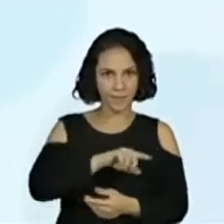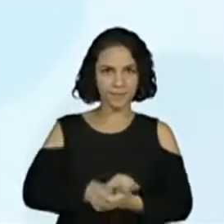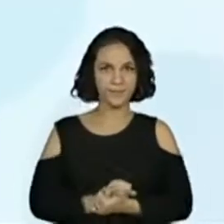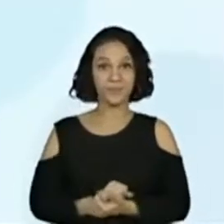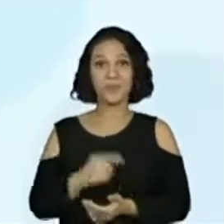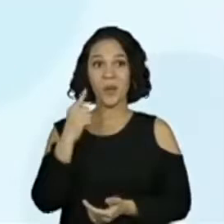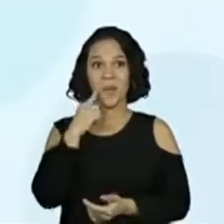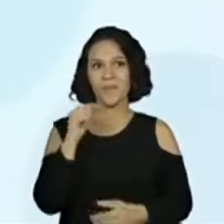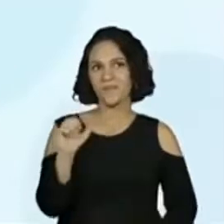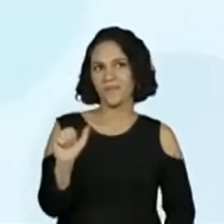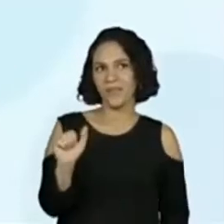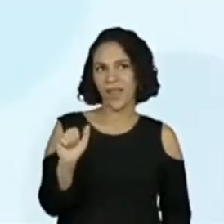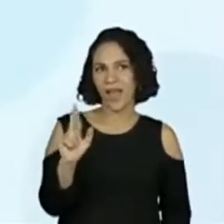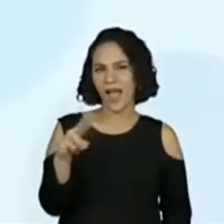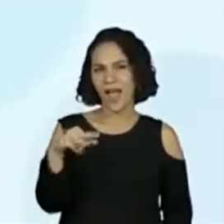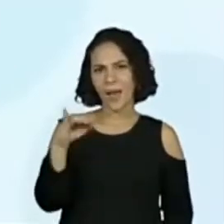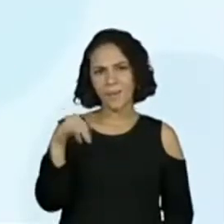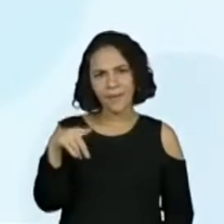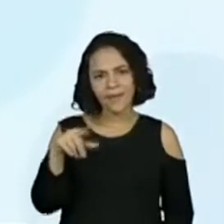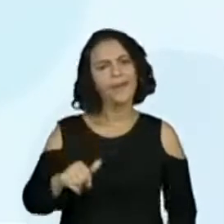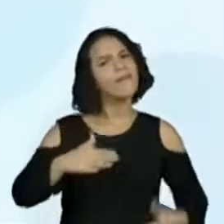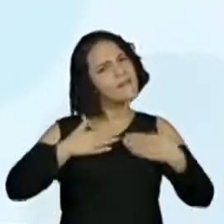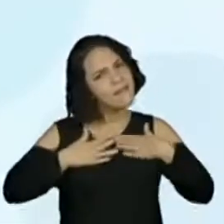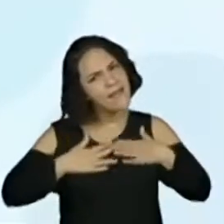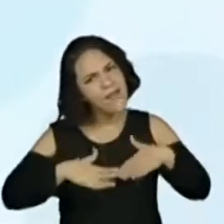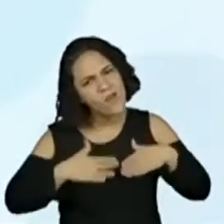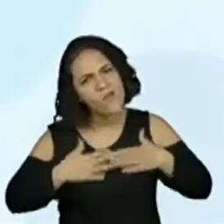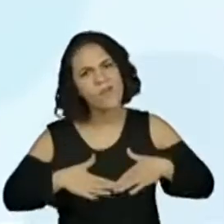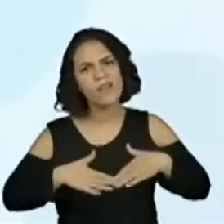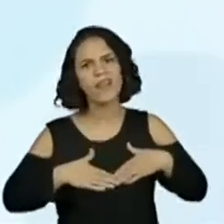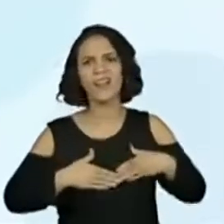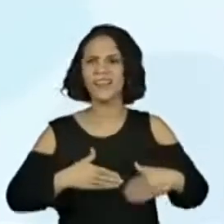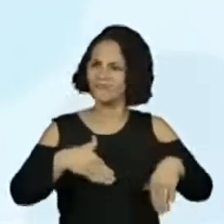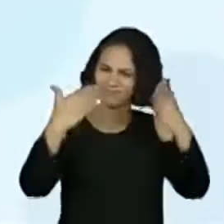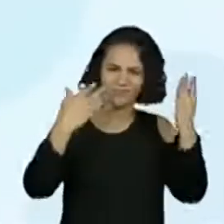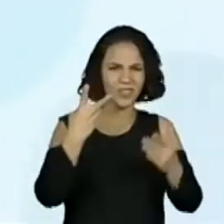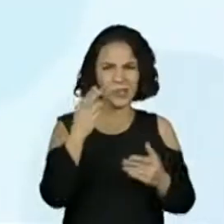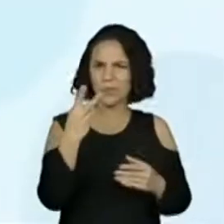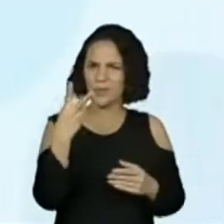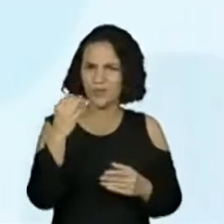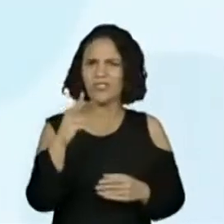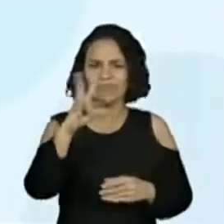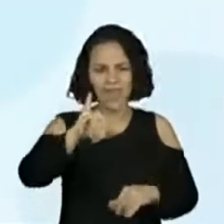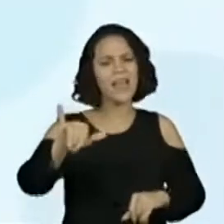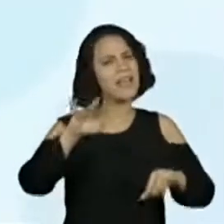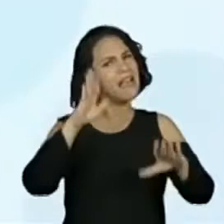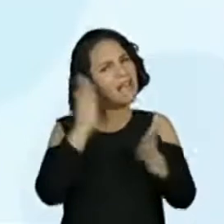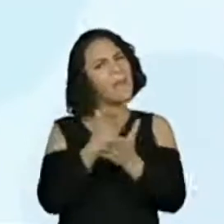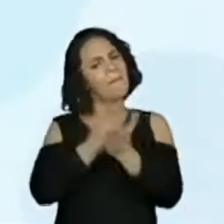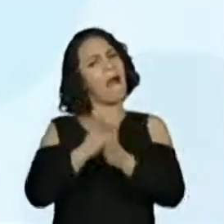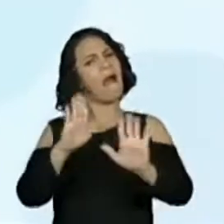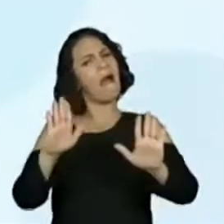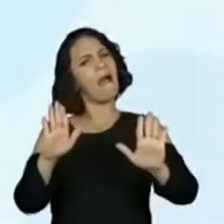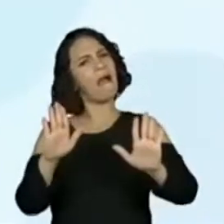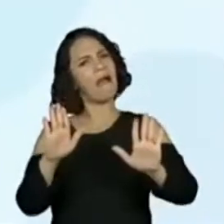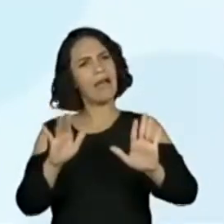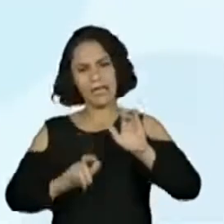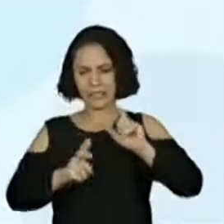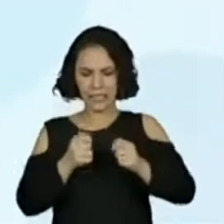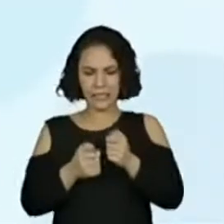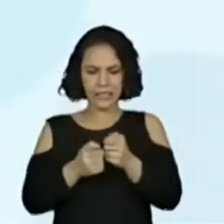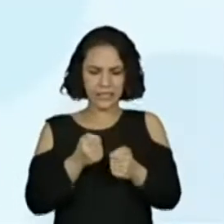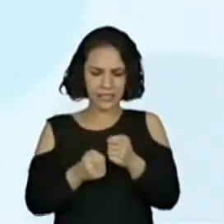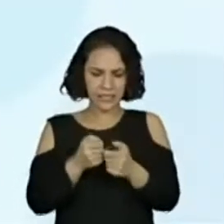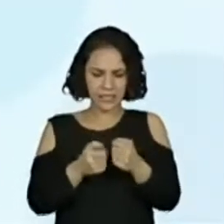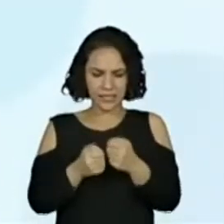Arminda, calma. Essa desgraça de 2020 logo, logo vai acabar. Tec, tec, tec,